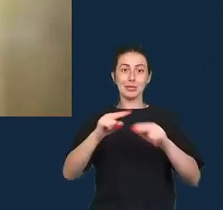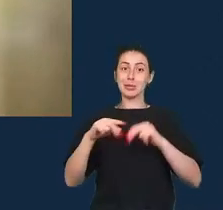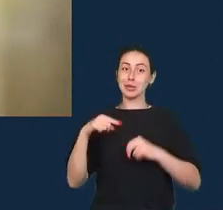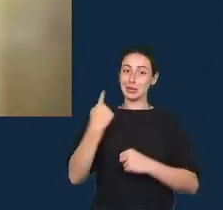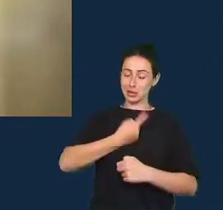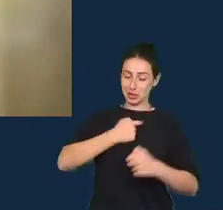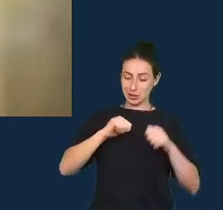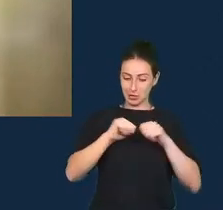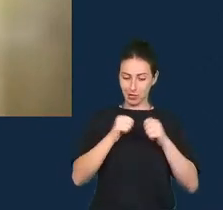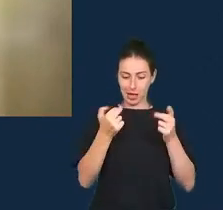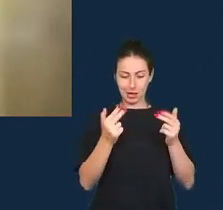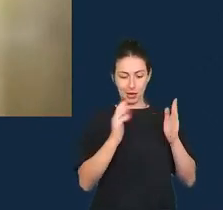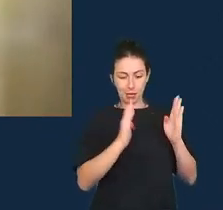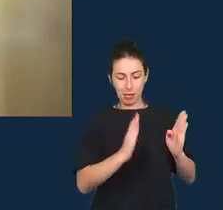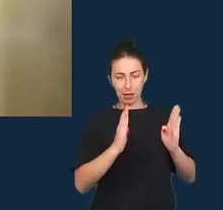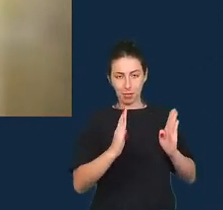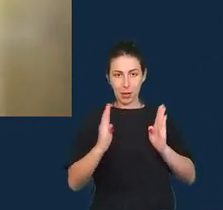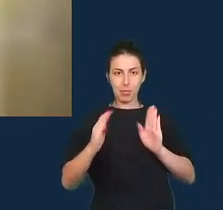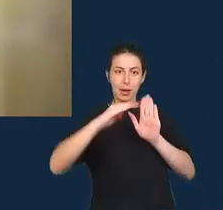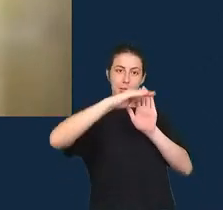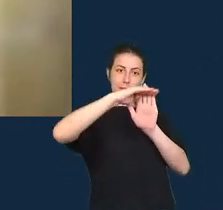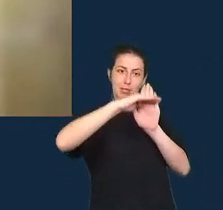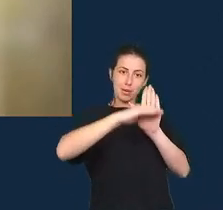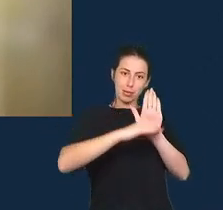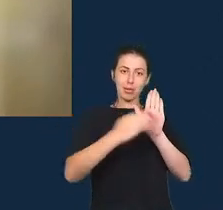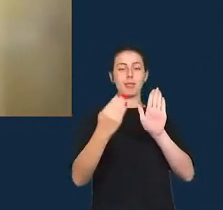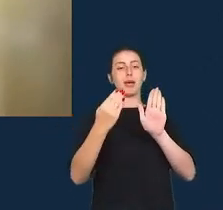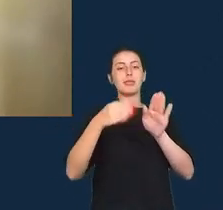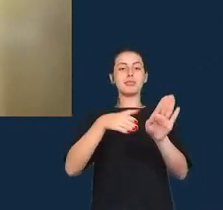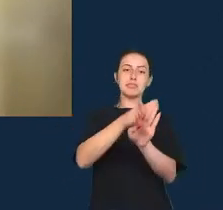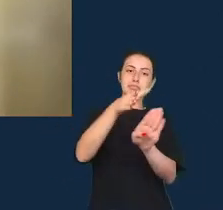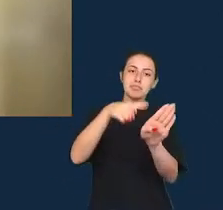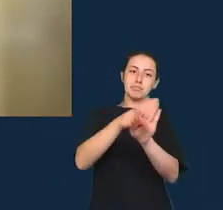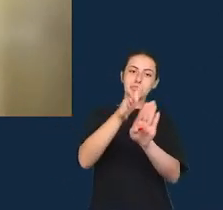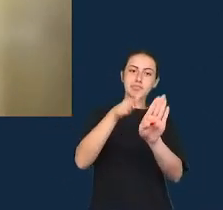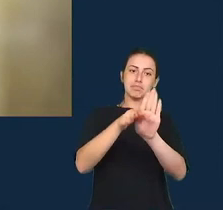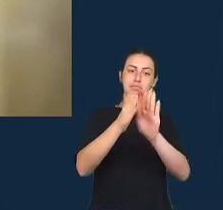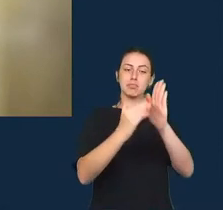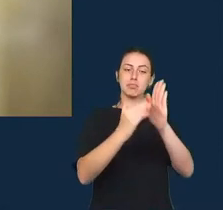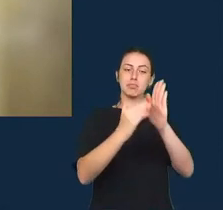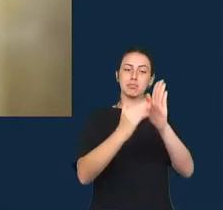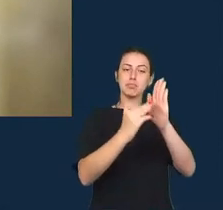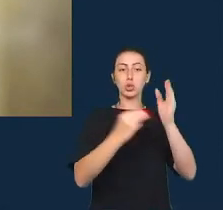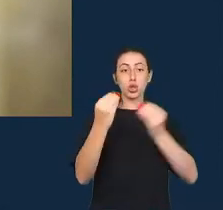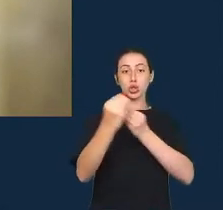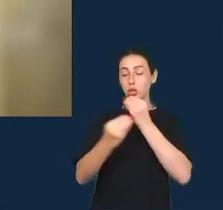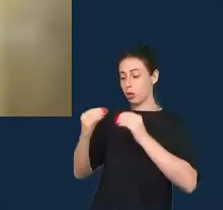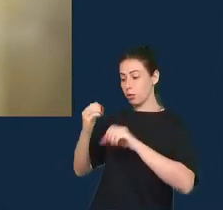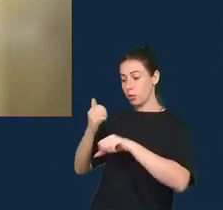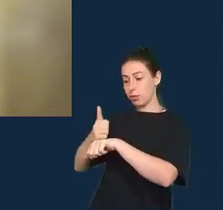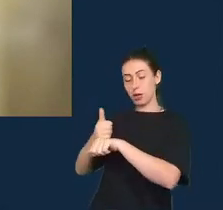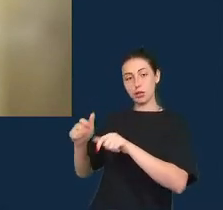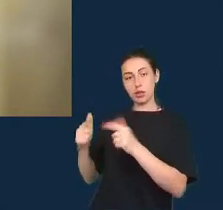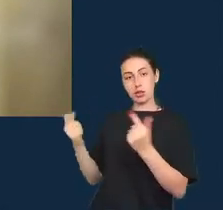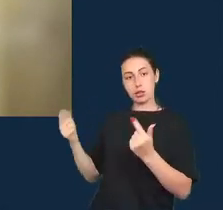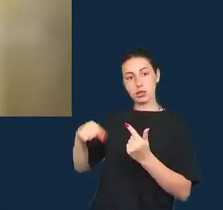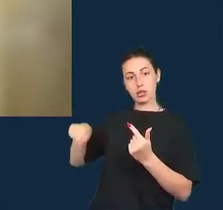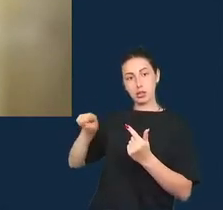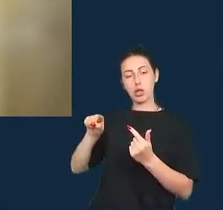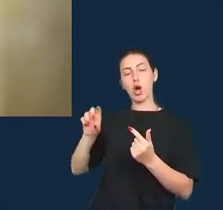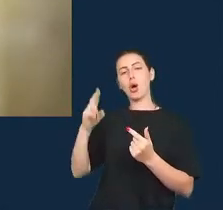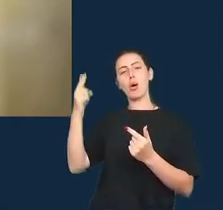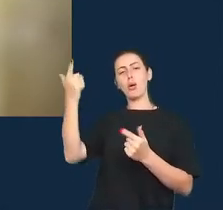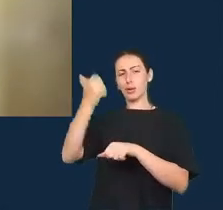rápida recentemente sobre de tutoriais metodológicos sobre como jornalistas e outros poderiam estudar